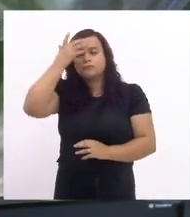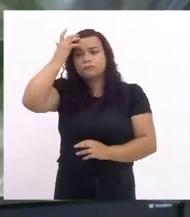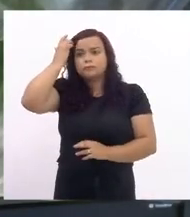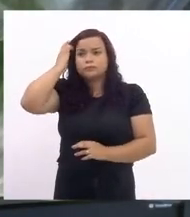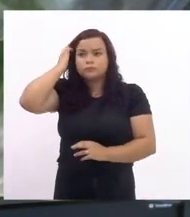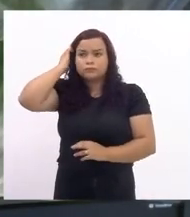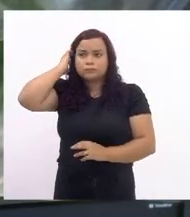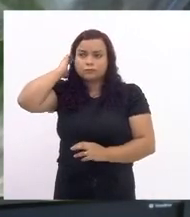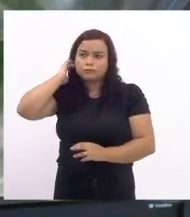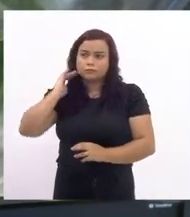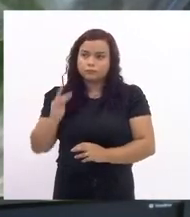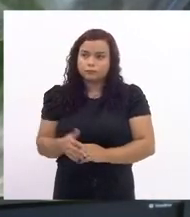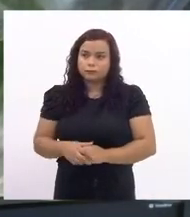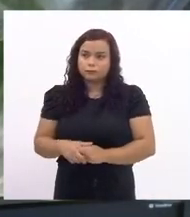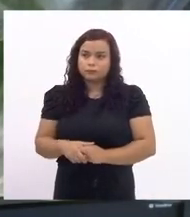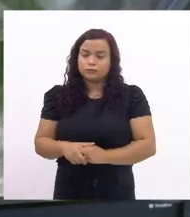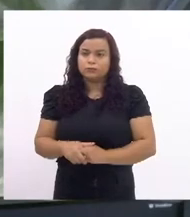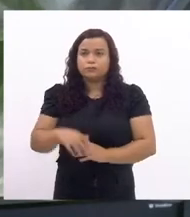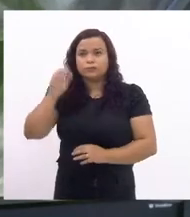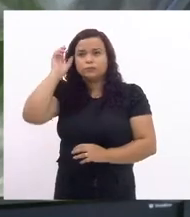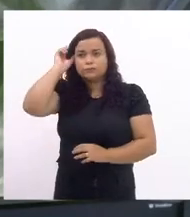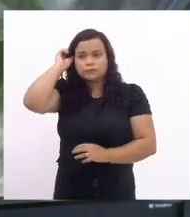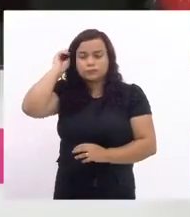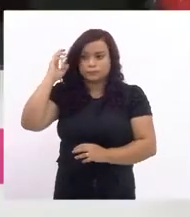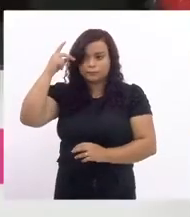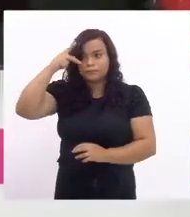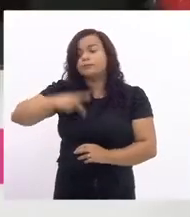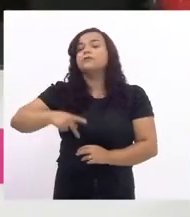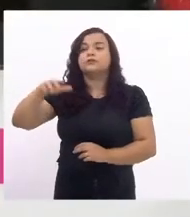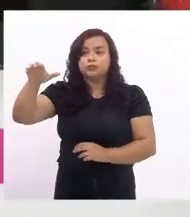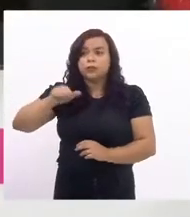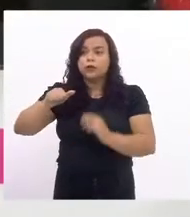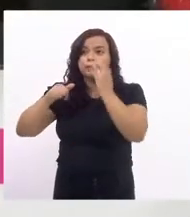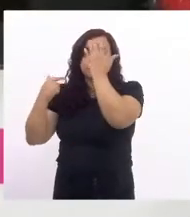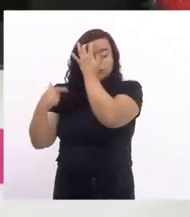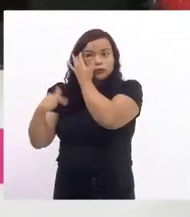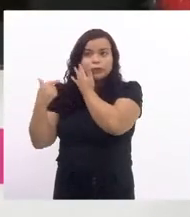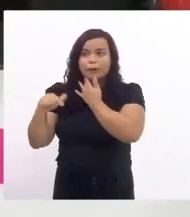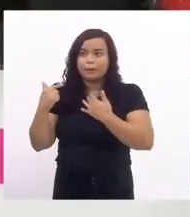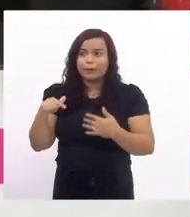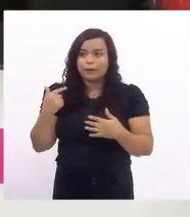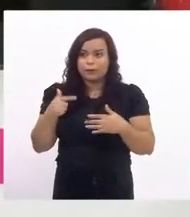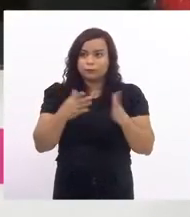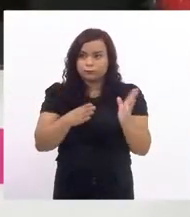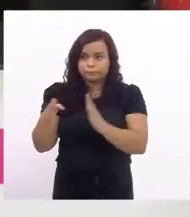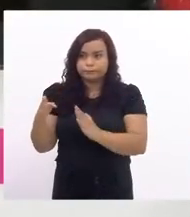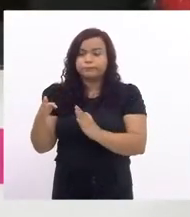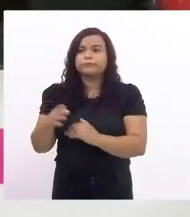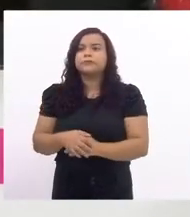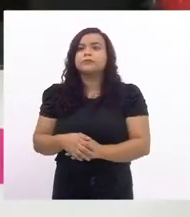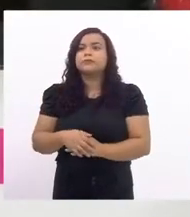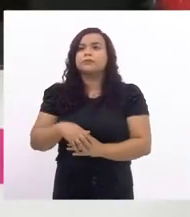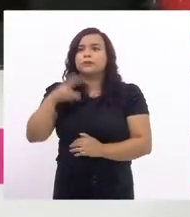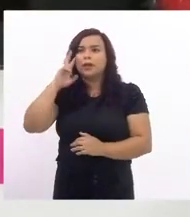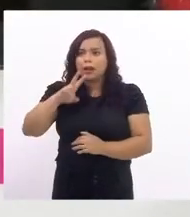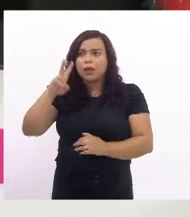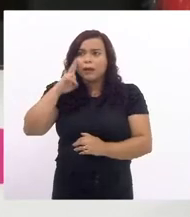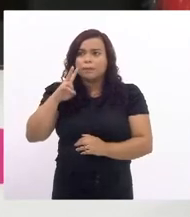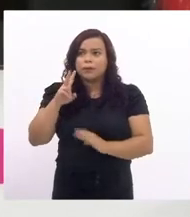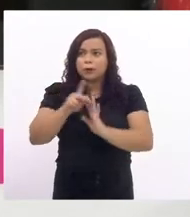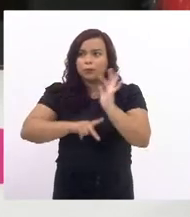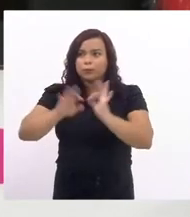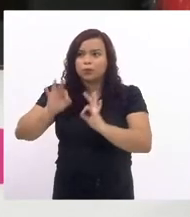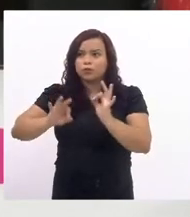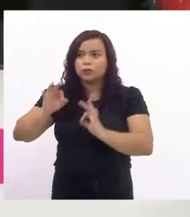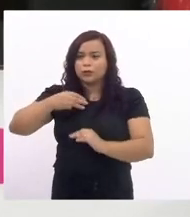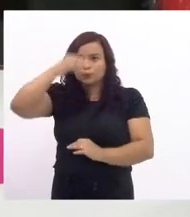a presidência chama os trabalhos à ordem e remete esse projeto deputado Marcio